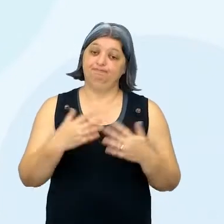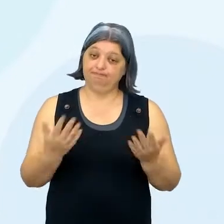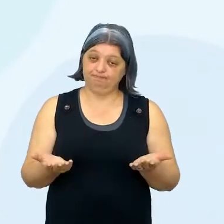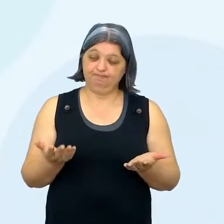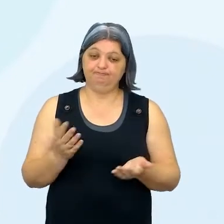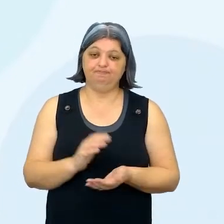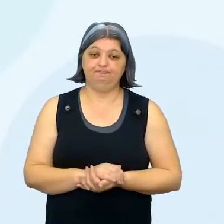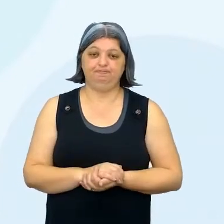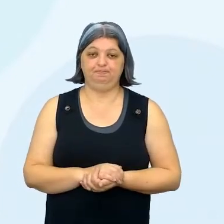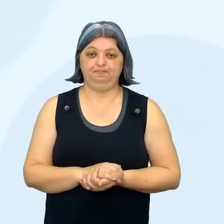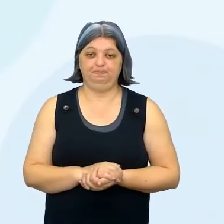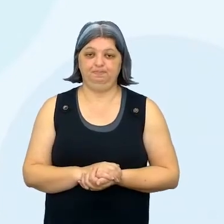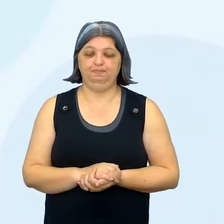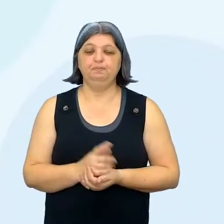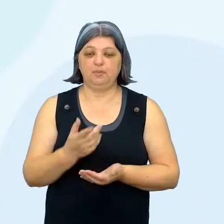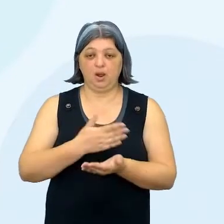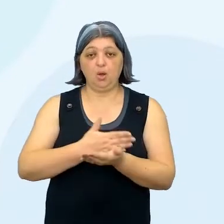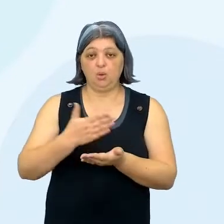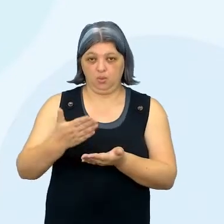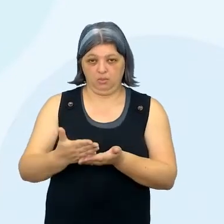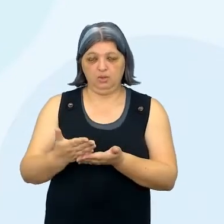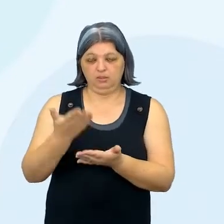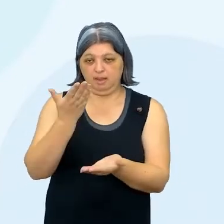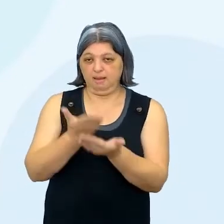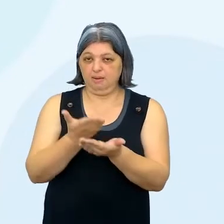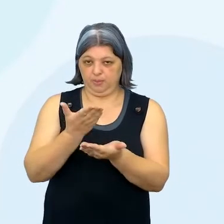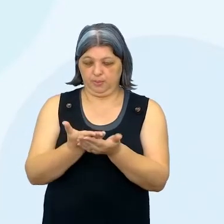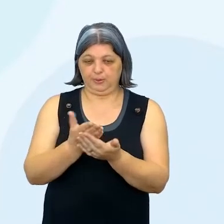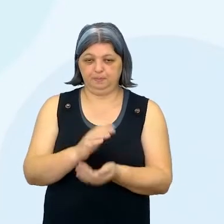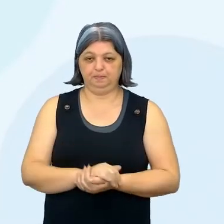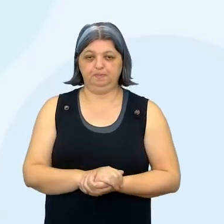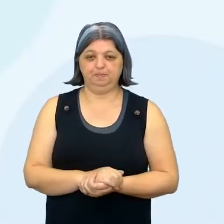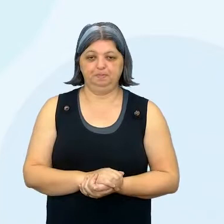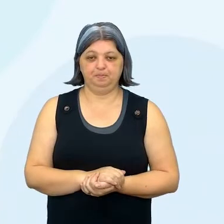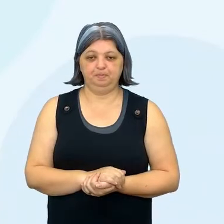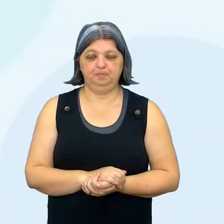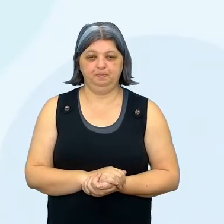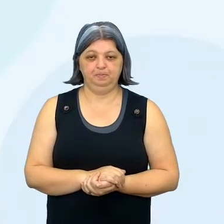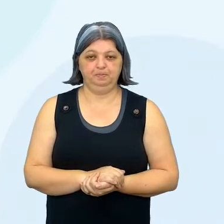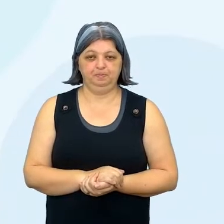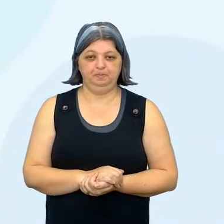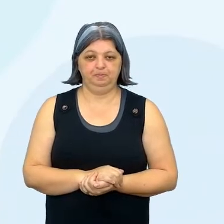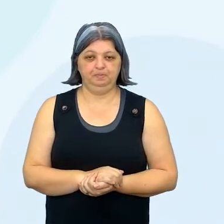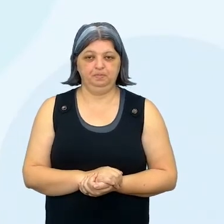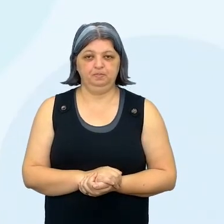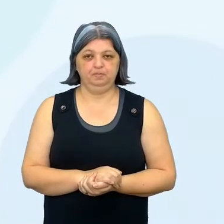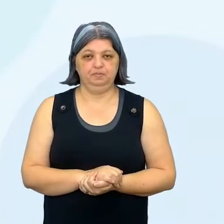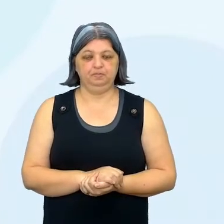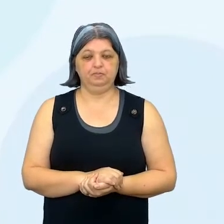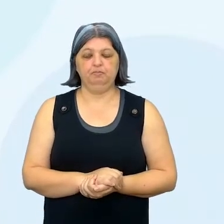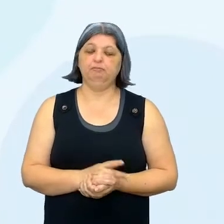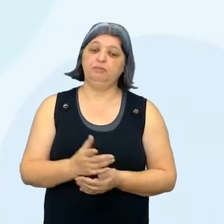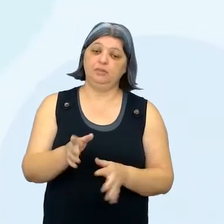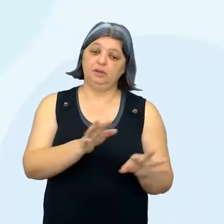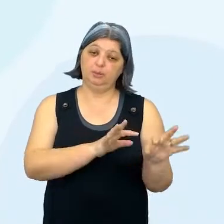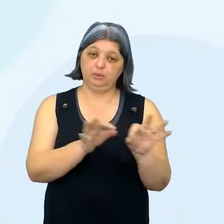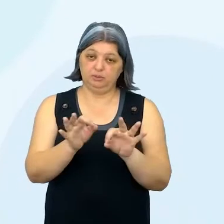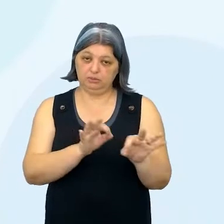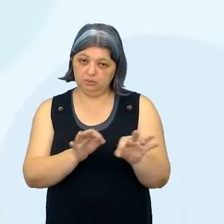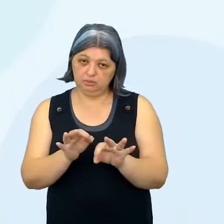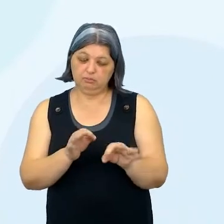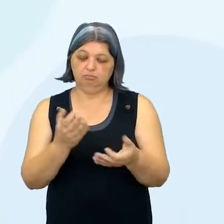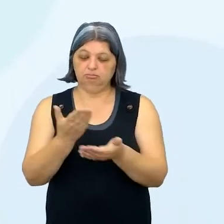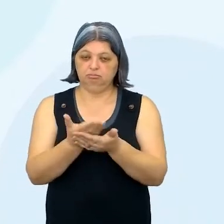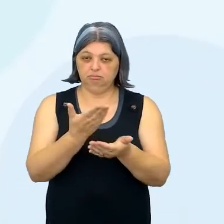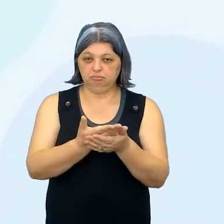Então, vamos começar efetivamente a nossa aula e aí antes da gente ir para o planejamento aí do nosso estudo